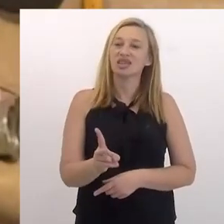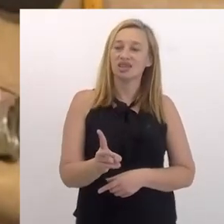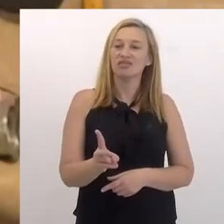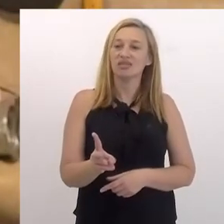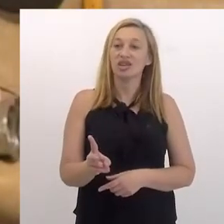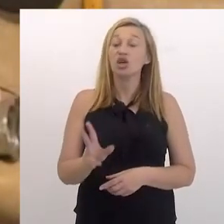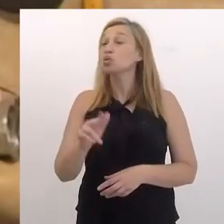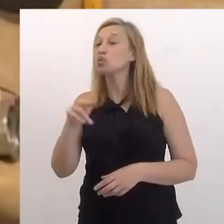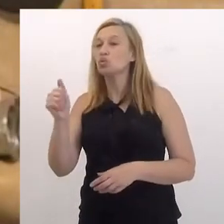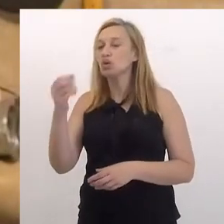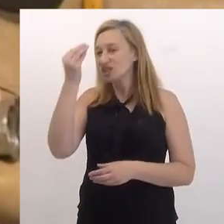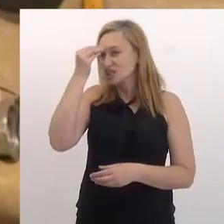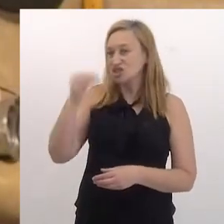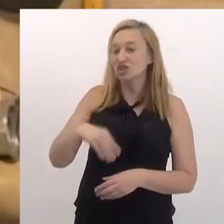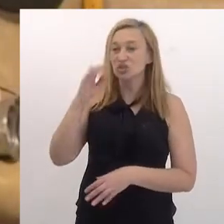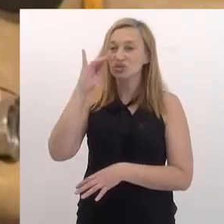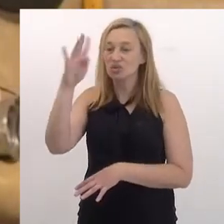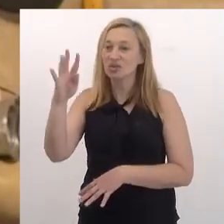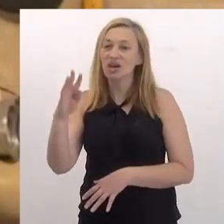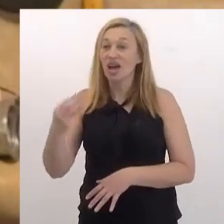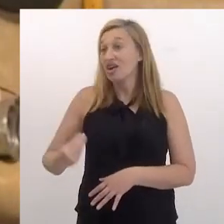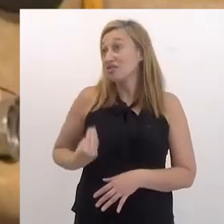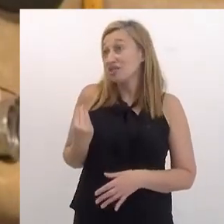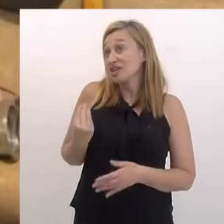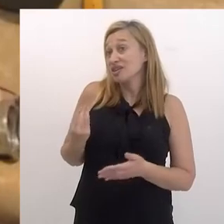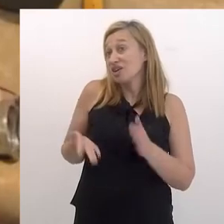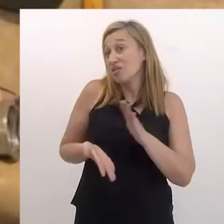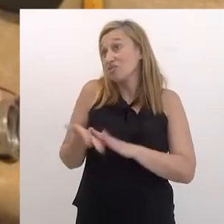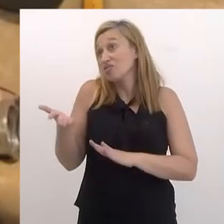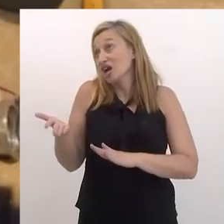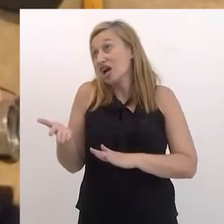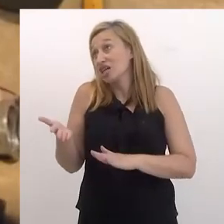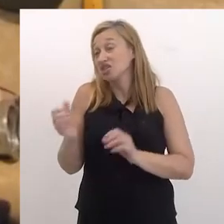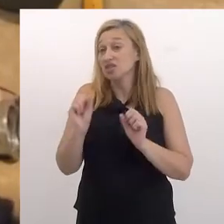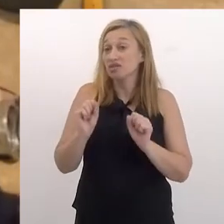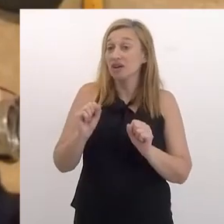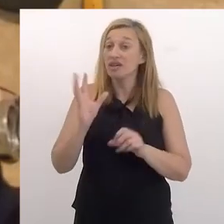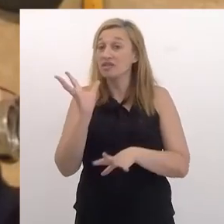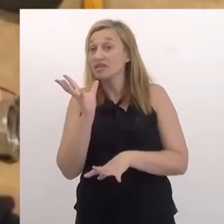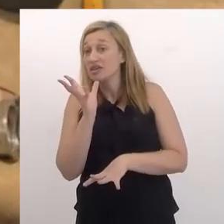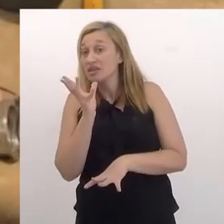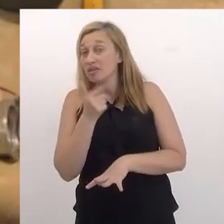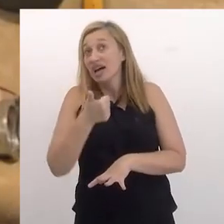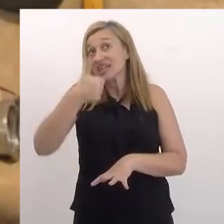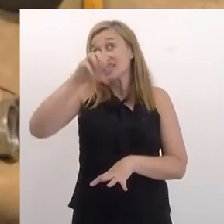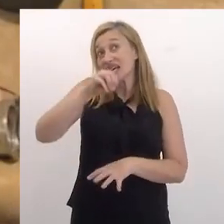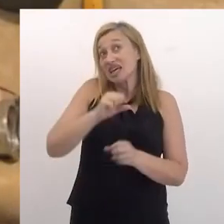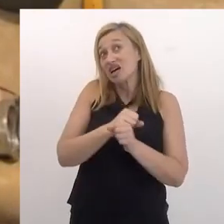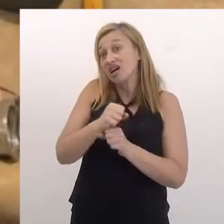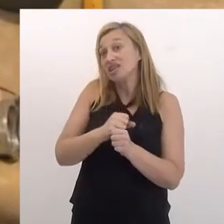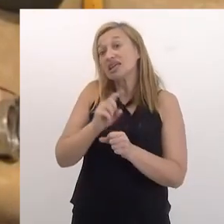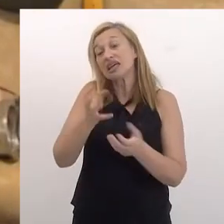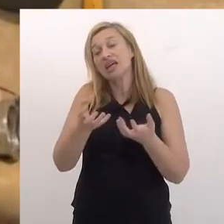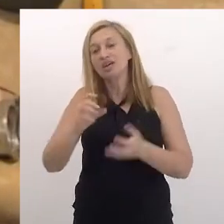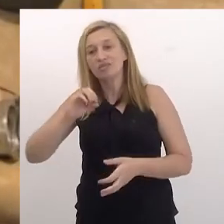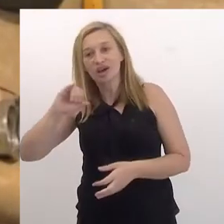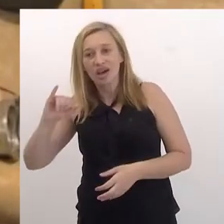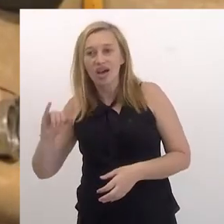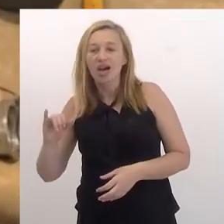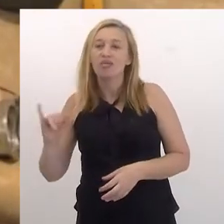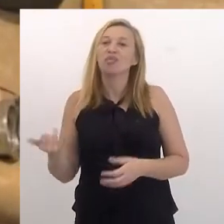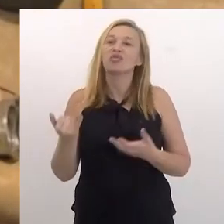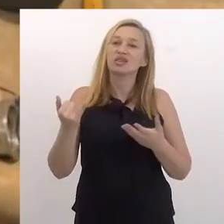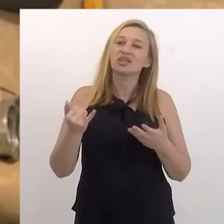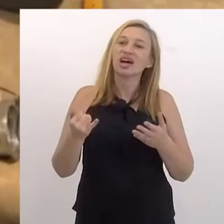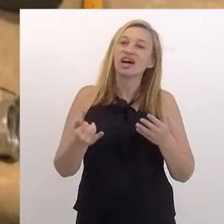desistir desse sonho, porque a vida é essa viagem que vai durar no máximo cem anos, cento e poucos anos, e que a gente